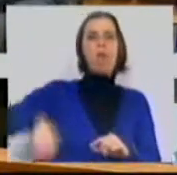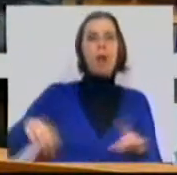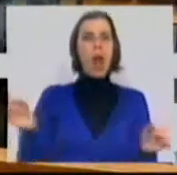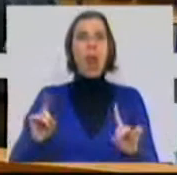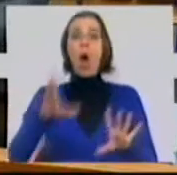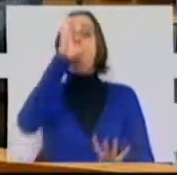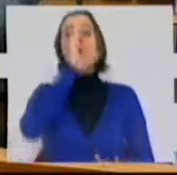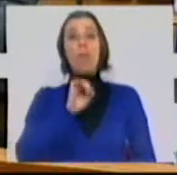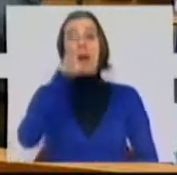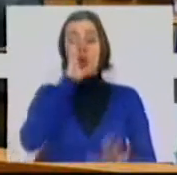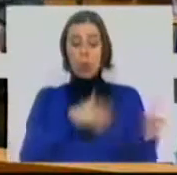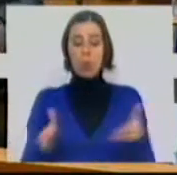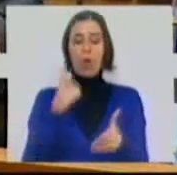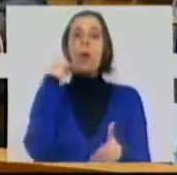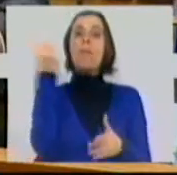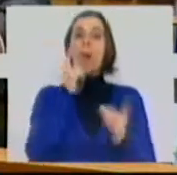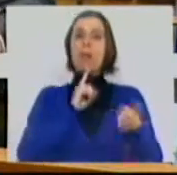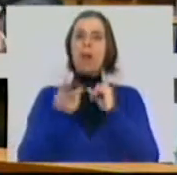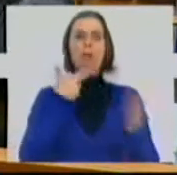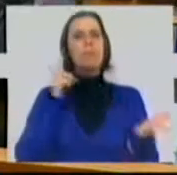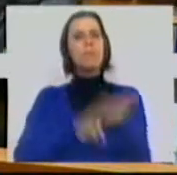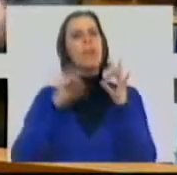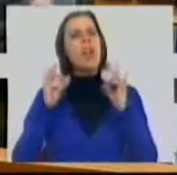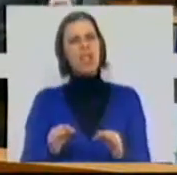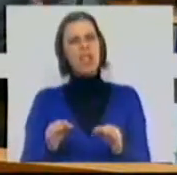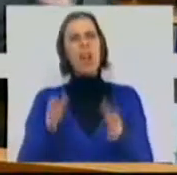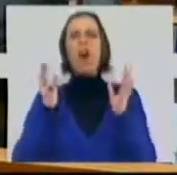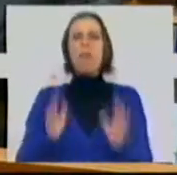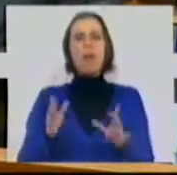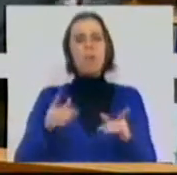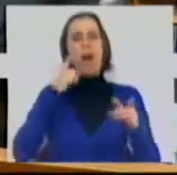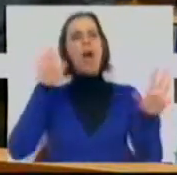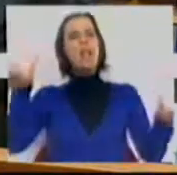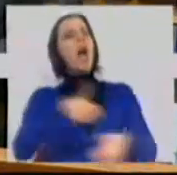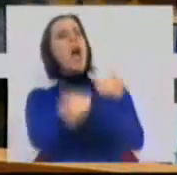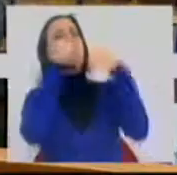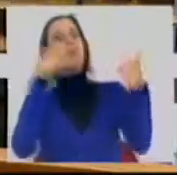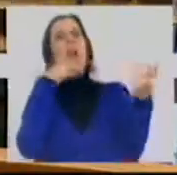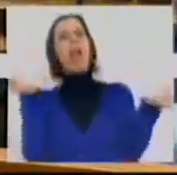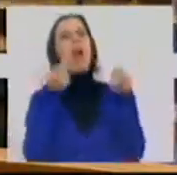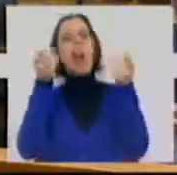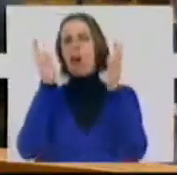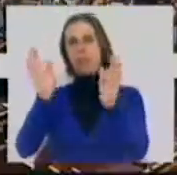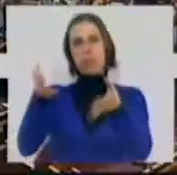Mas o Governo que governe, que procure dialogar a sério e que se deixe do mito do Oasis e que se deixe da propaganda.